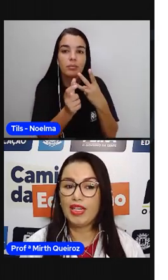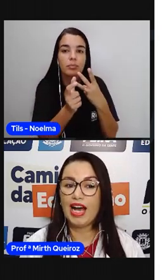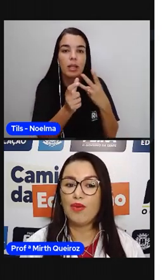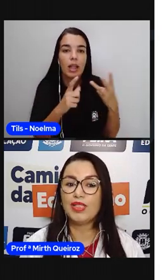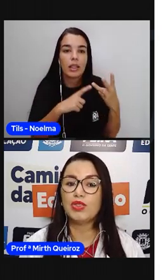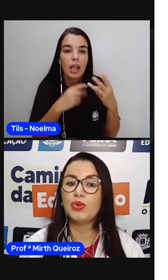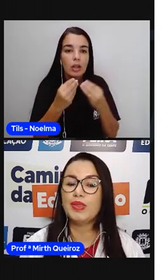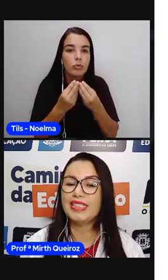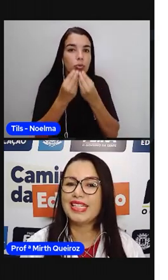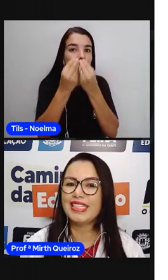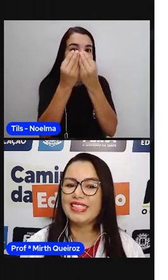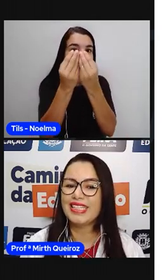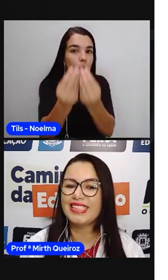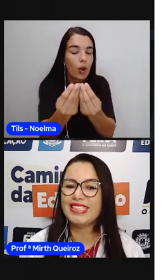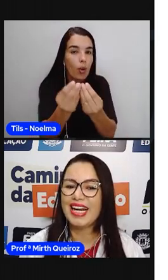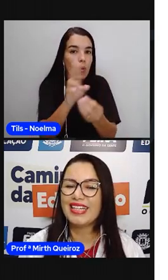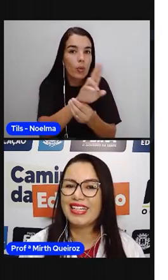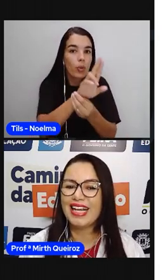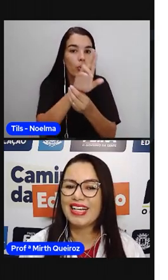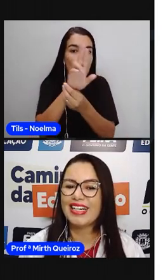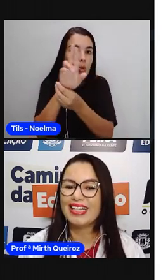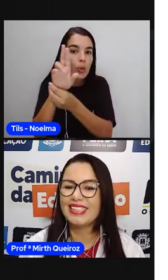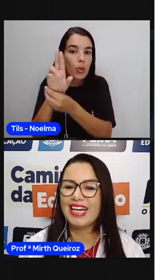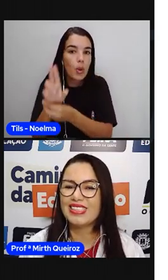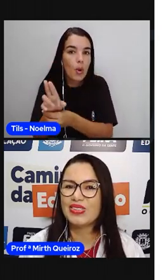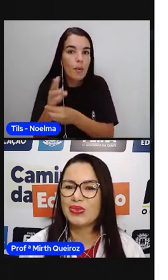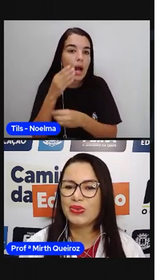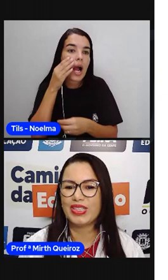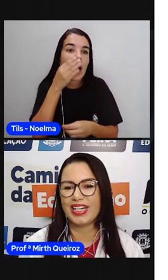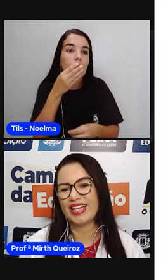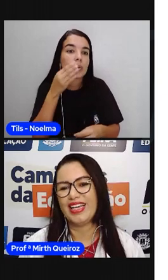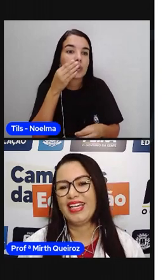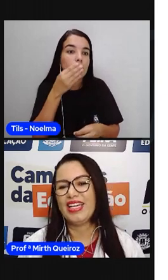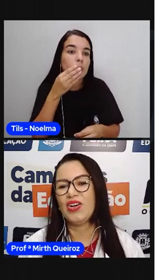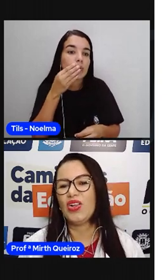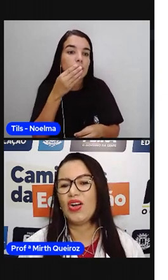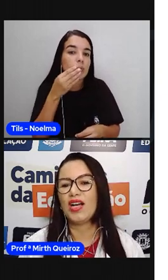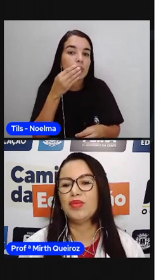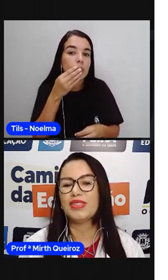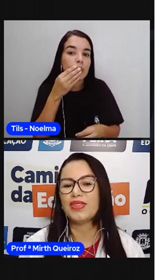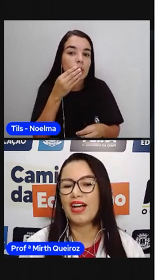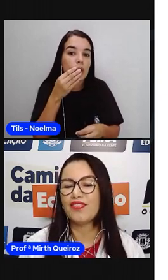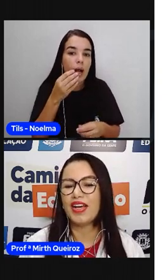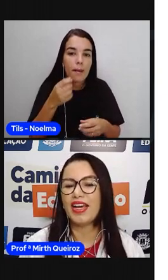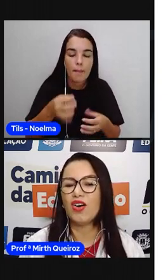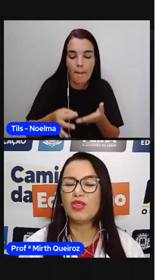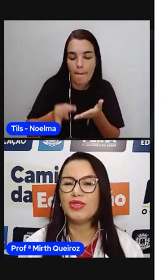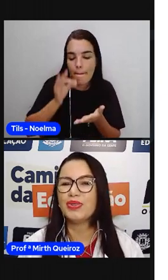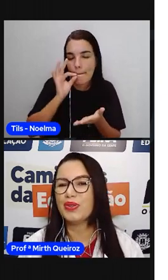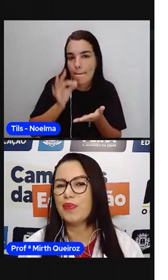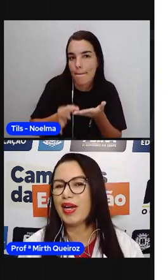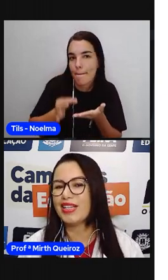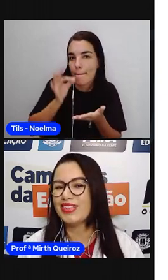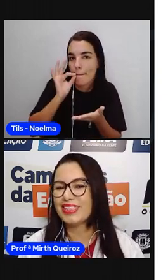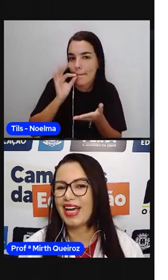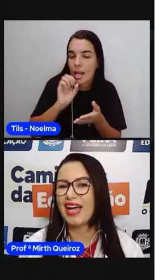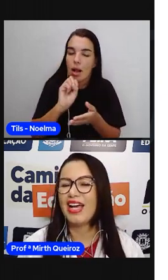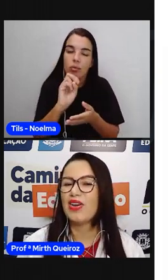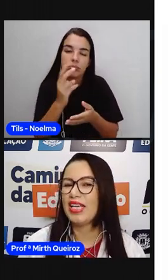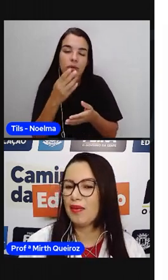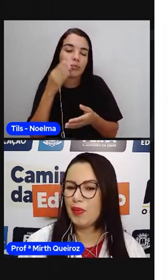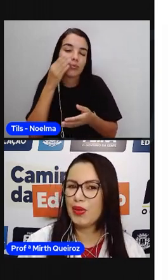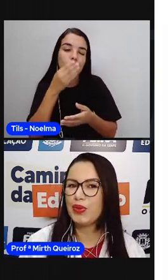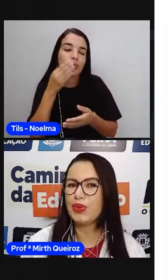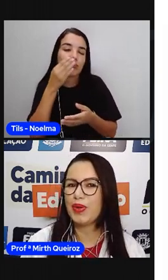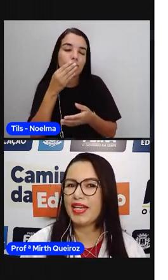nome a uma substância extraída da cana de açúcar que colocamos no café ou no suco para adotar.